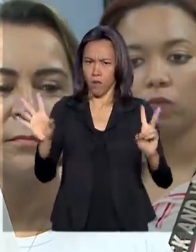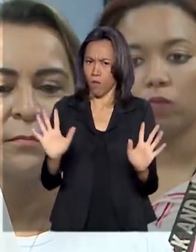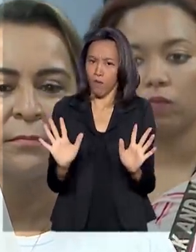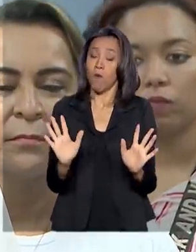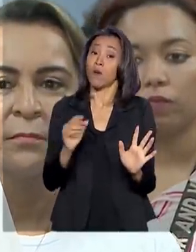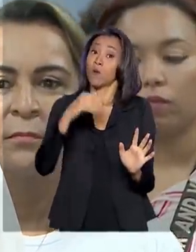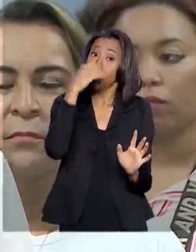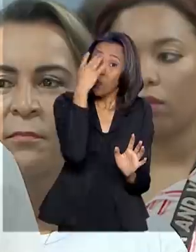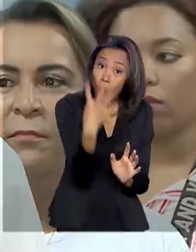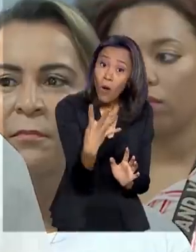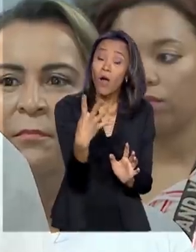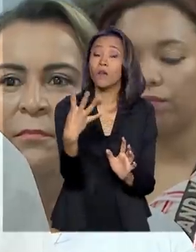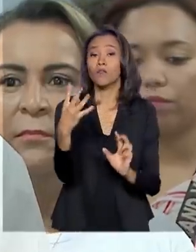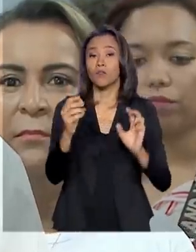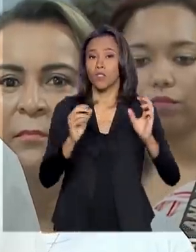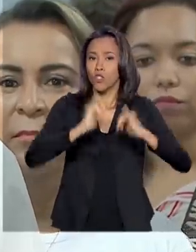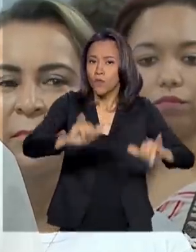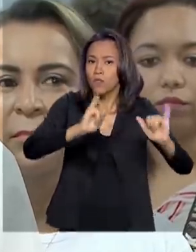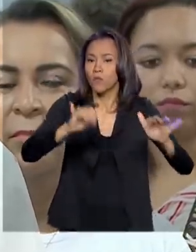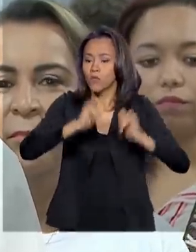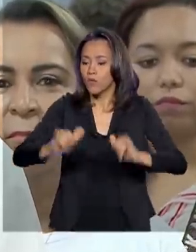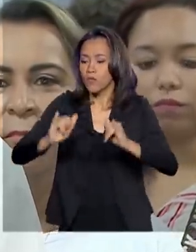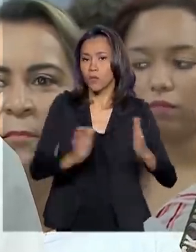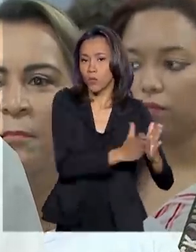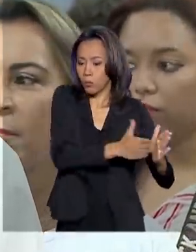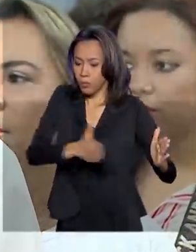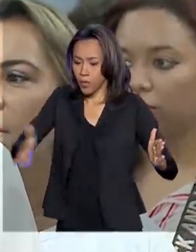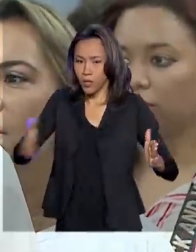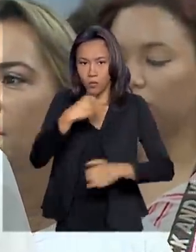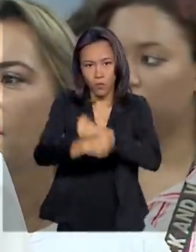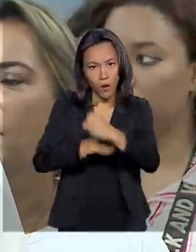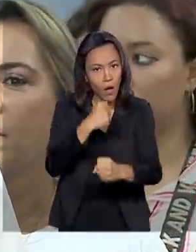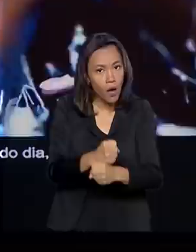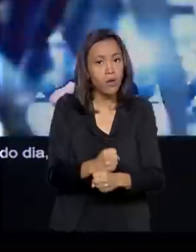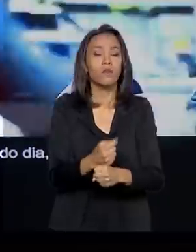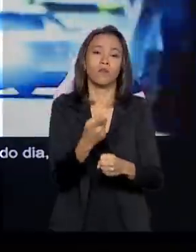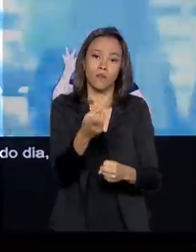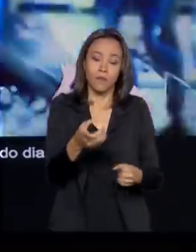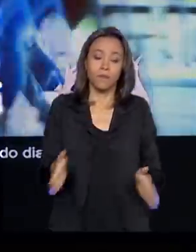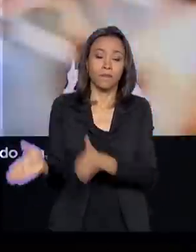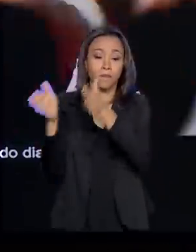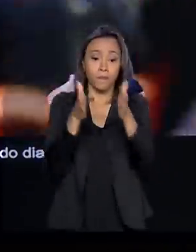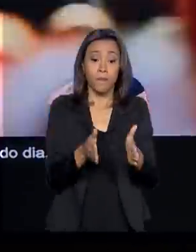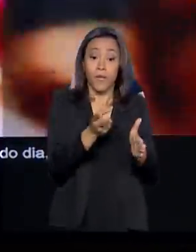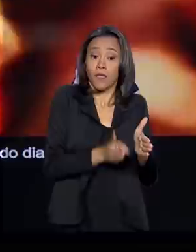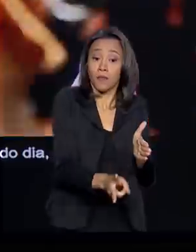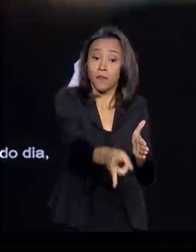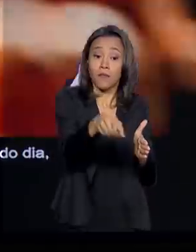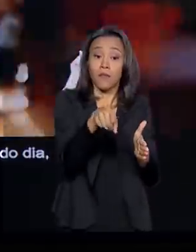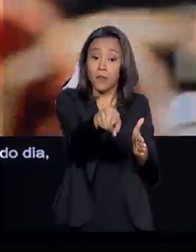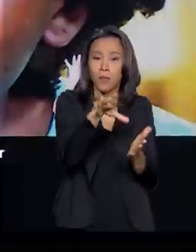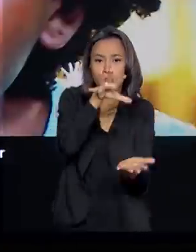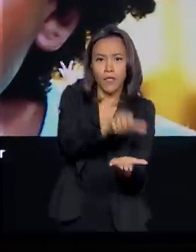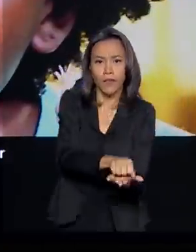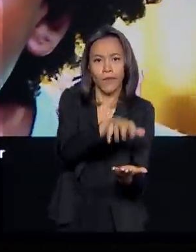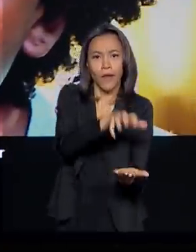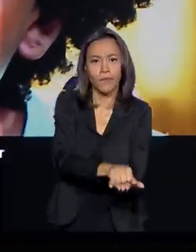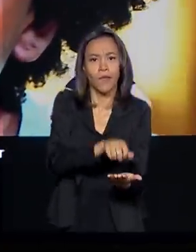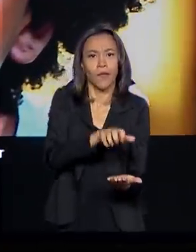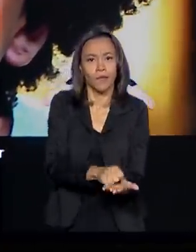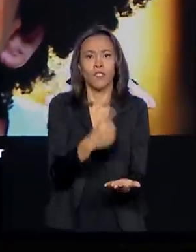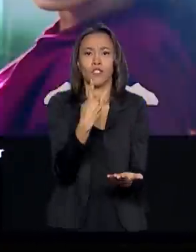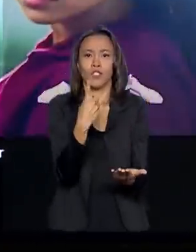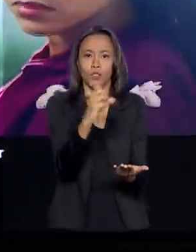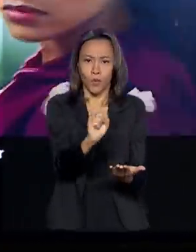campanhas durante o ano para manter esse tema sempre muito próximo dos jovens. A cada hora, são registrados 18 novos